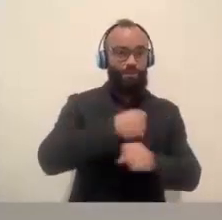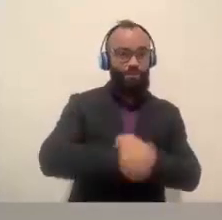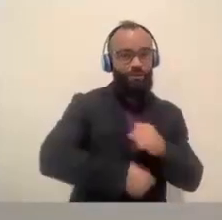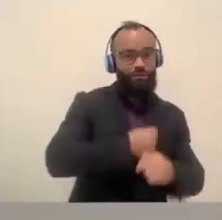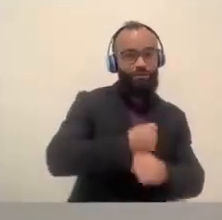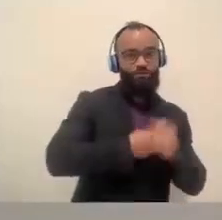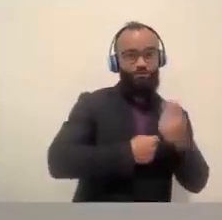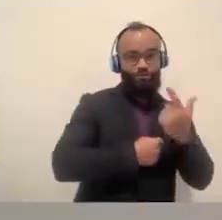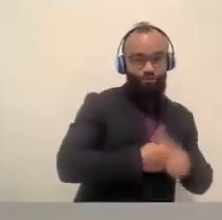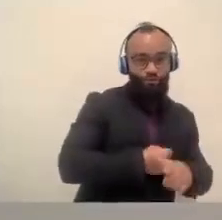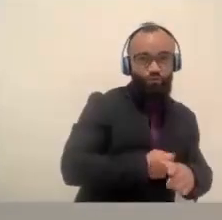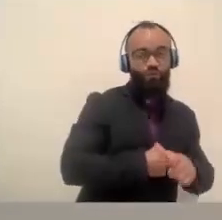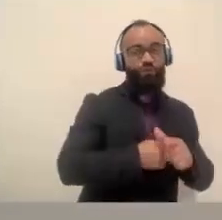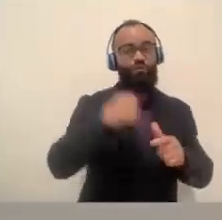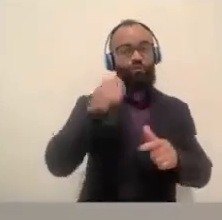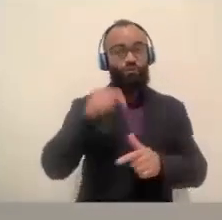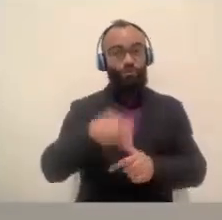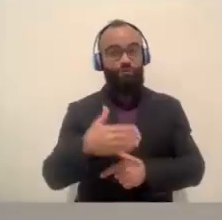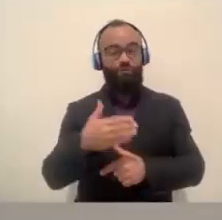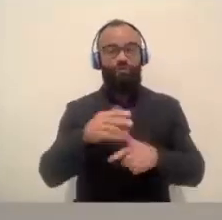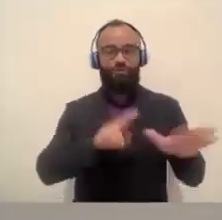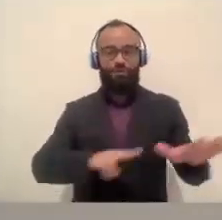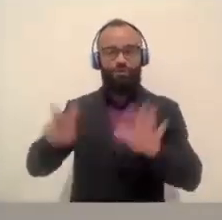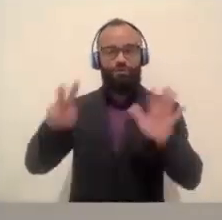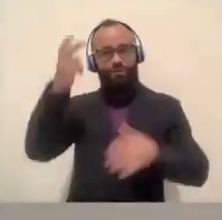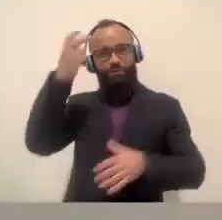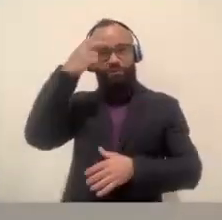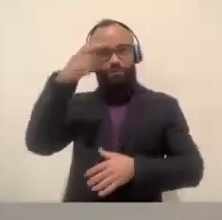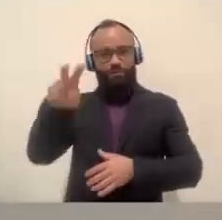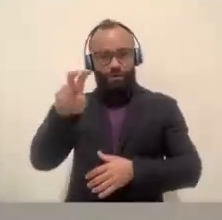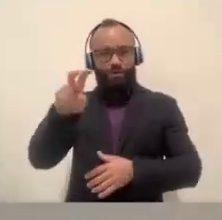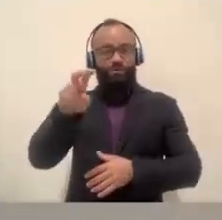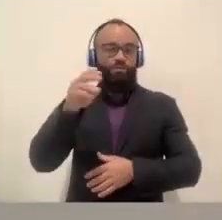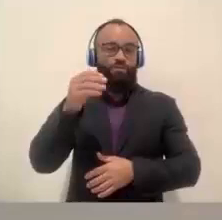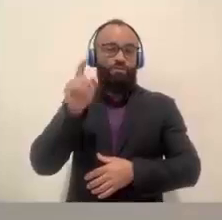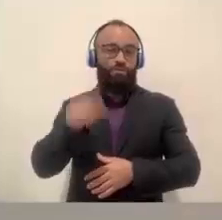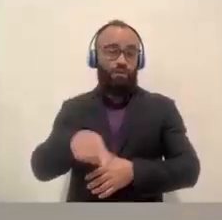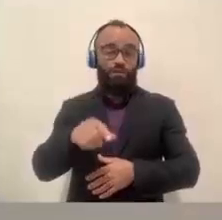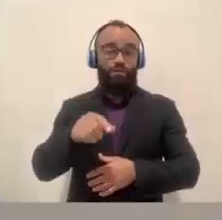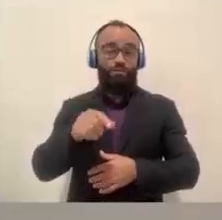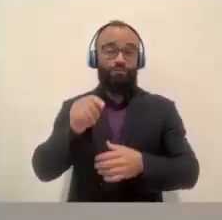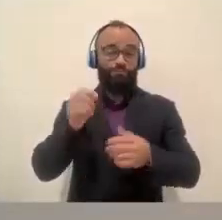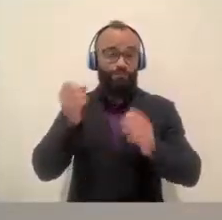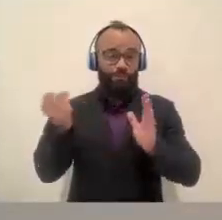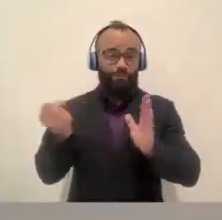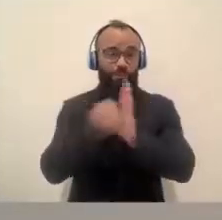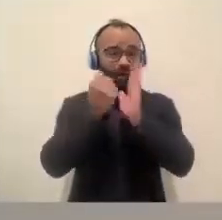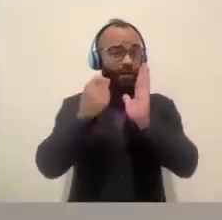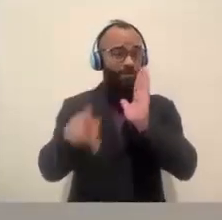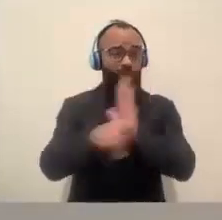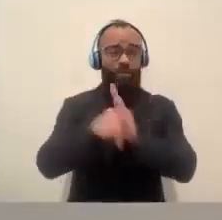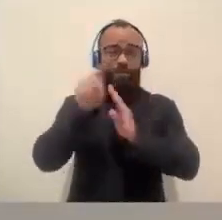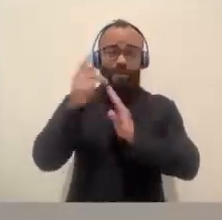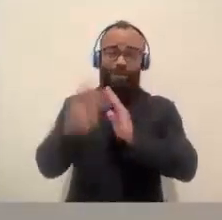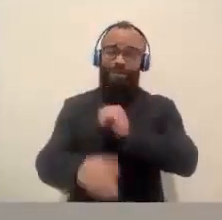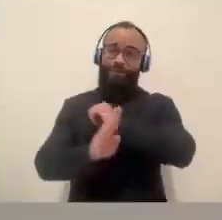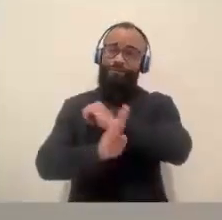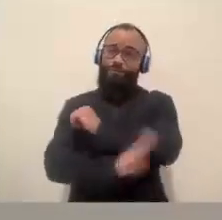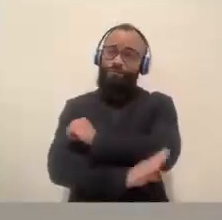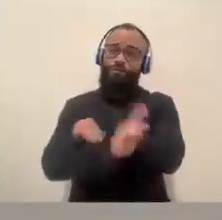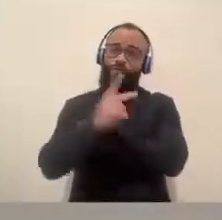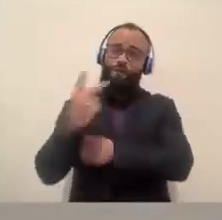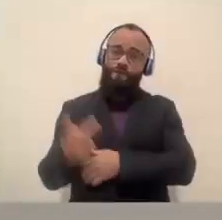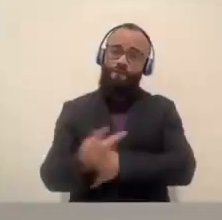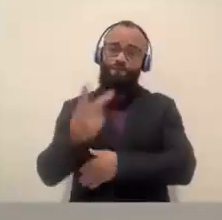A Semana Cultural já era um evento consagrado no município de Biguassu, era onde a gente valorizava os